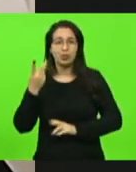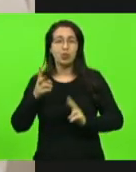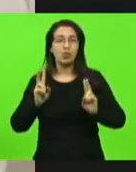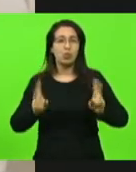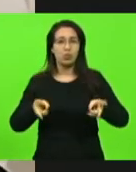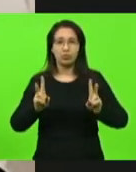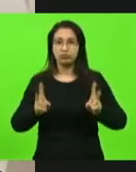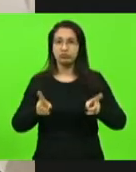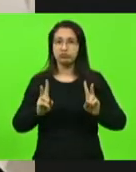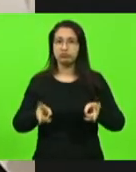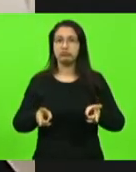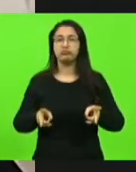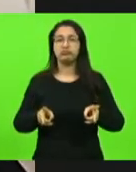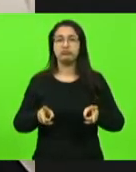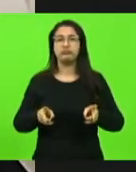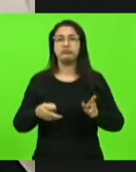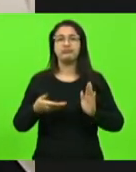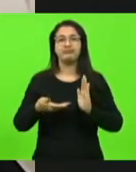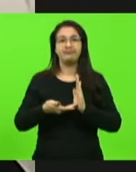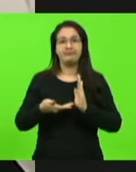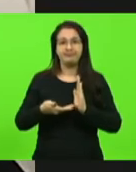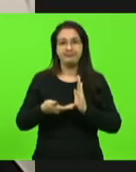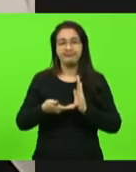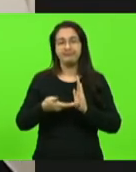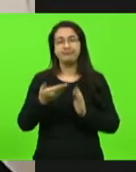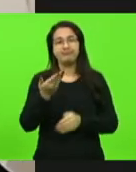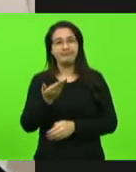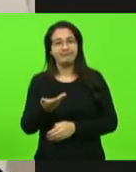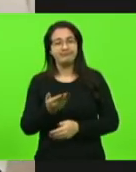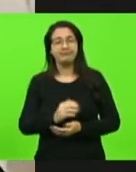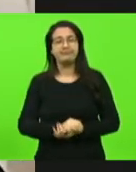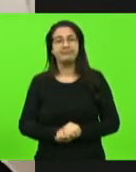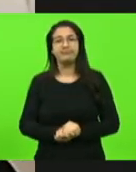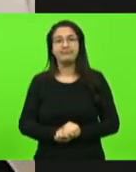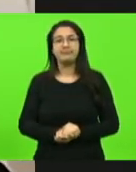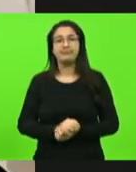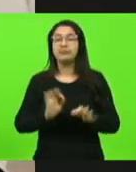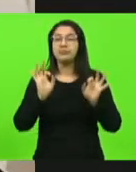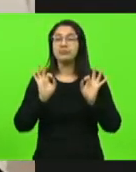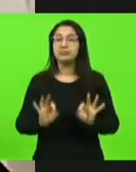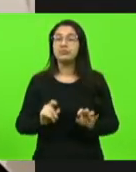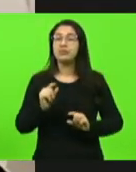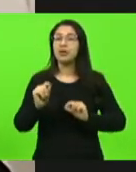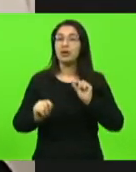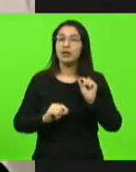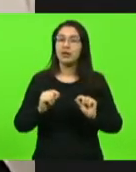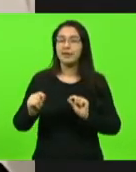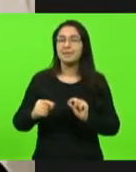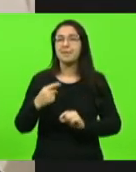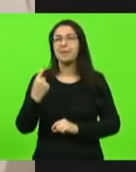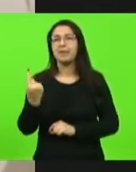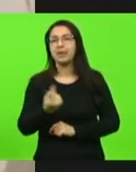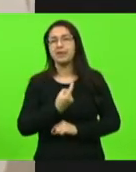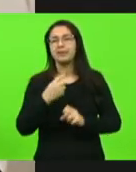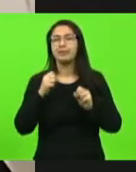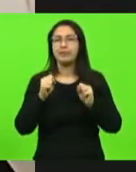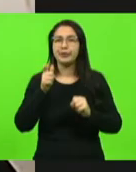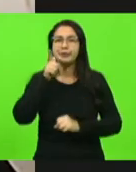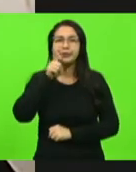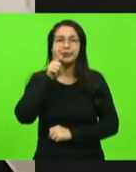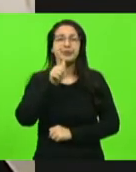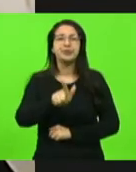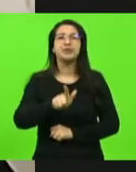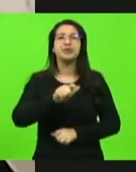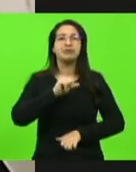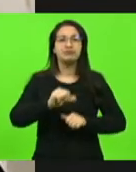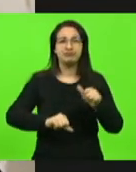aos olhos da Câmara dos Deputados Federais têm a mais absoluta certeza que nós vamos conseguir reverter esse